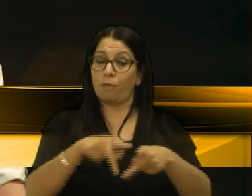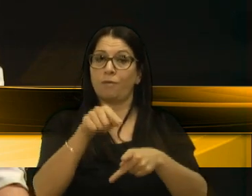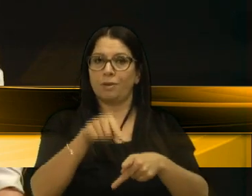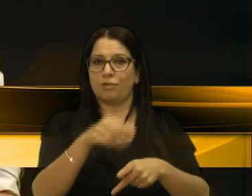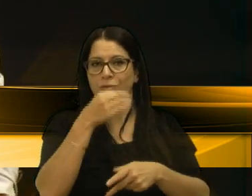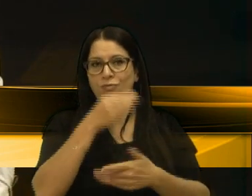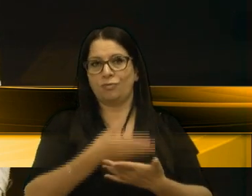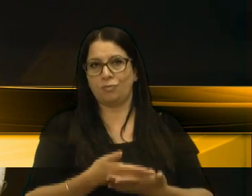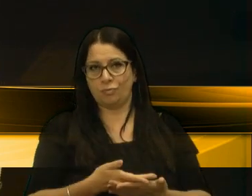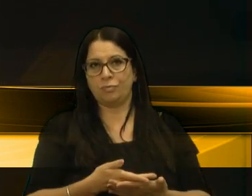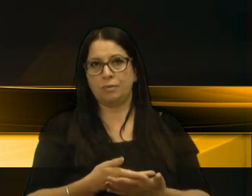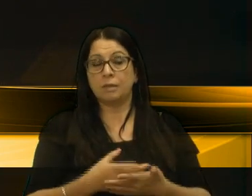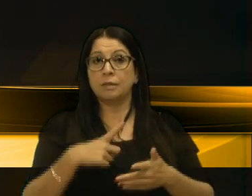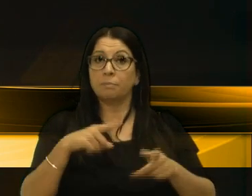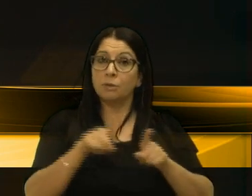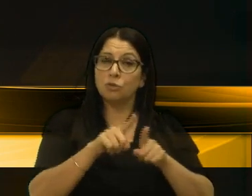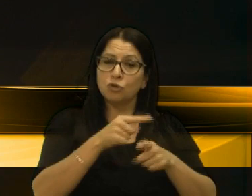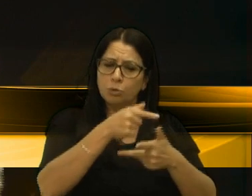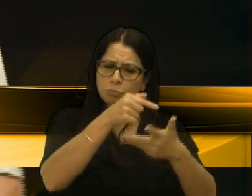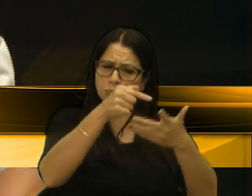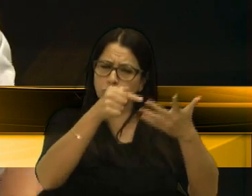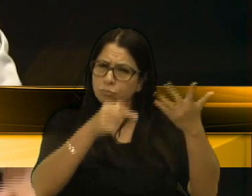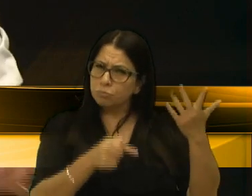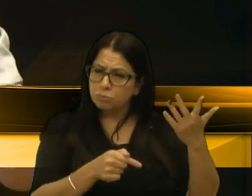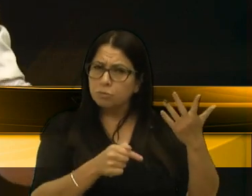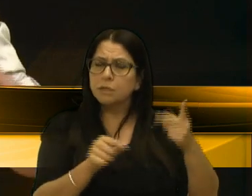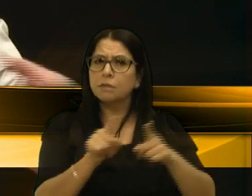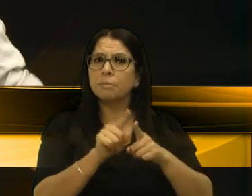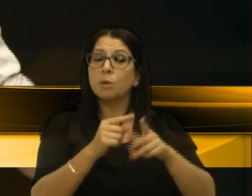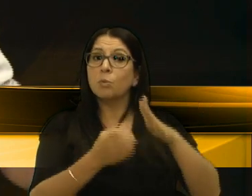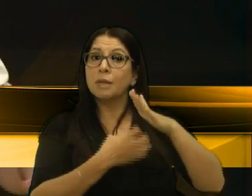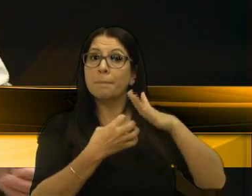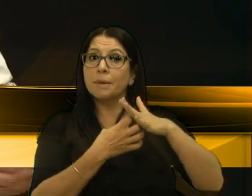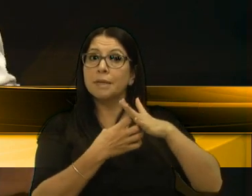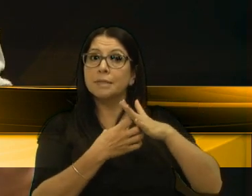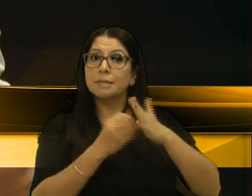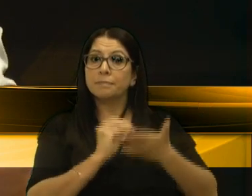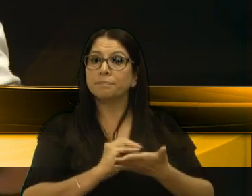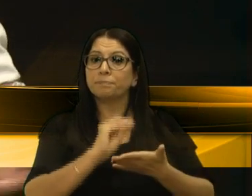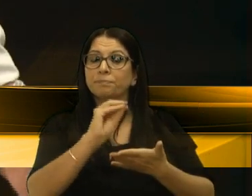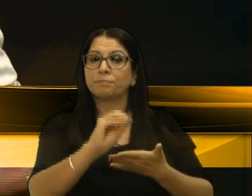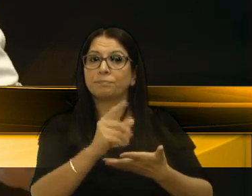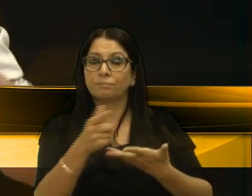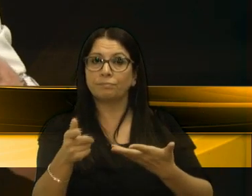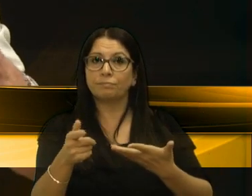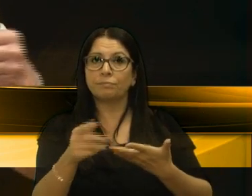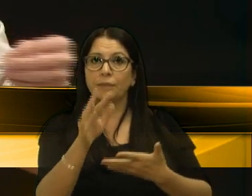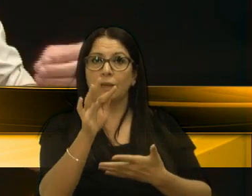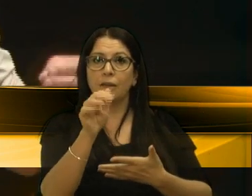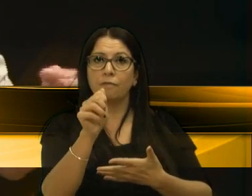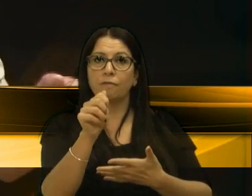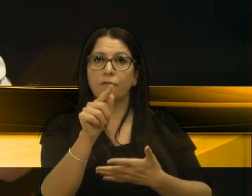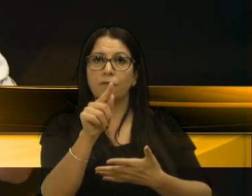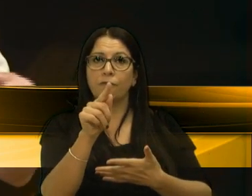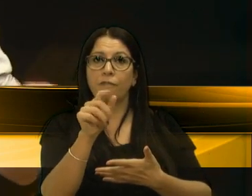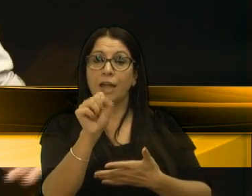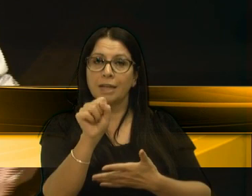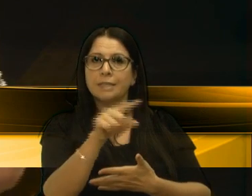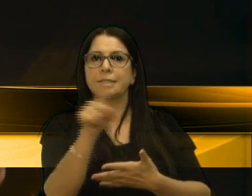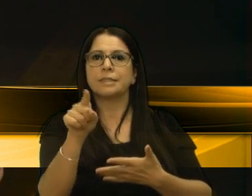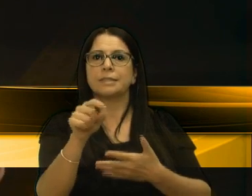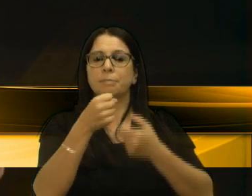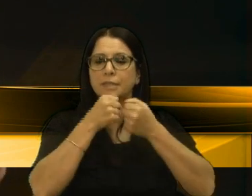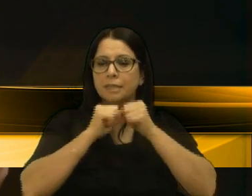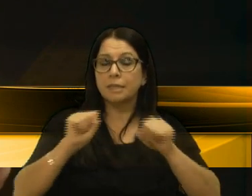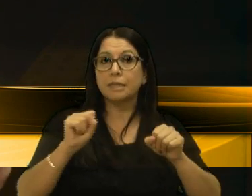Também teria várias situações, quando a empresa repassa também, o que tem para a FAS, repassa para a Secretaria